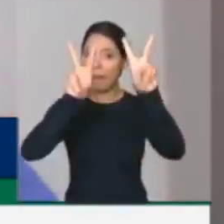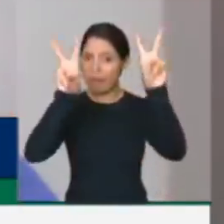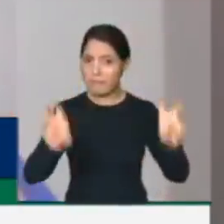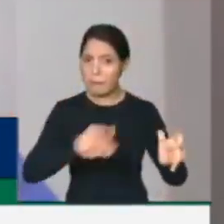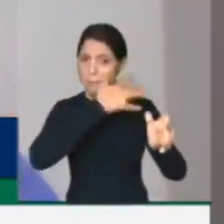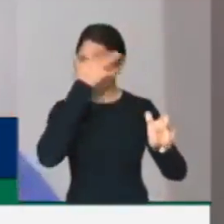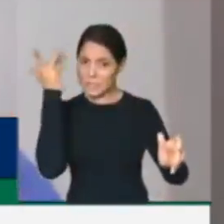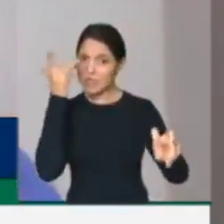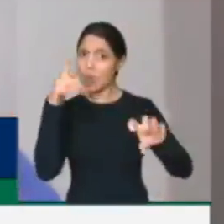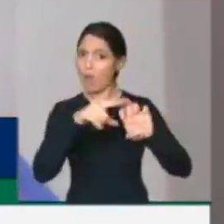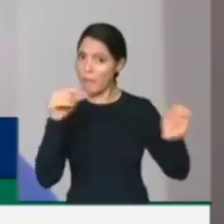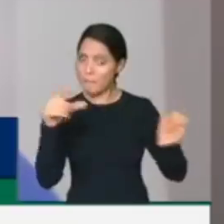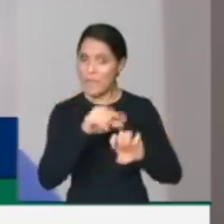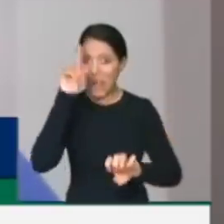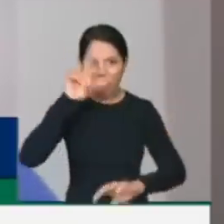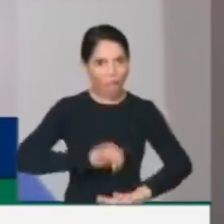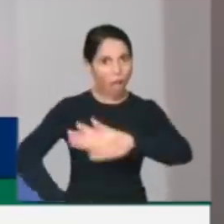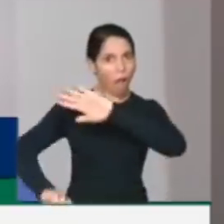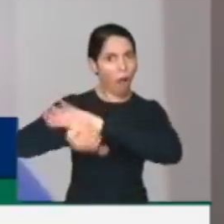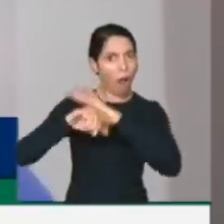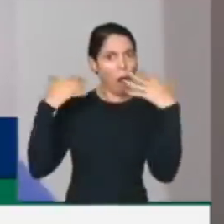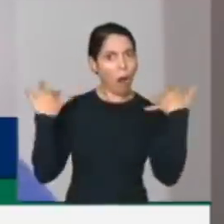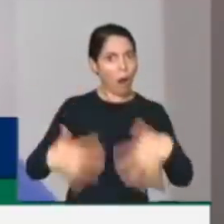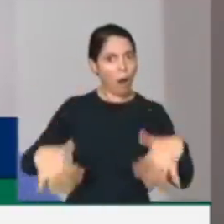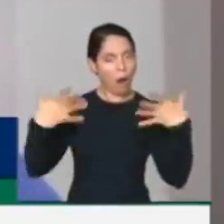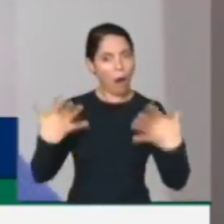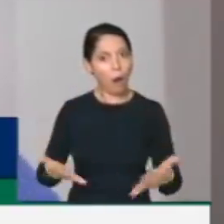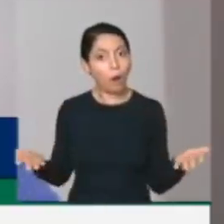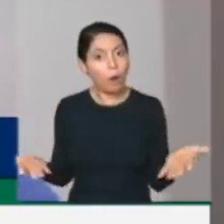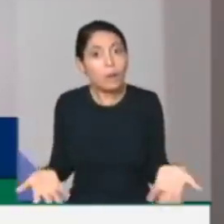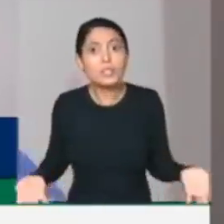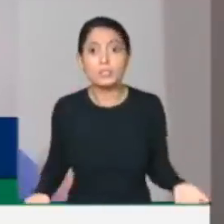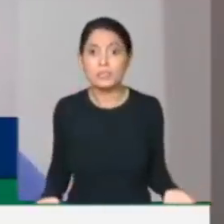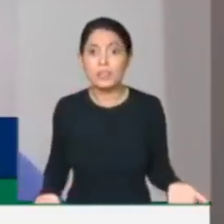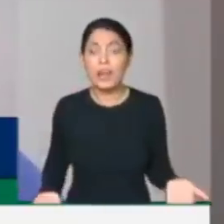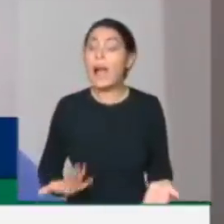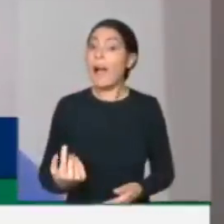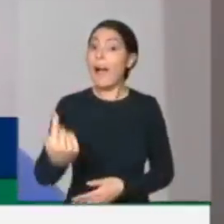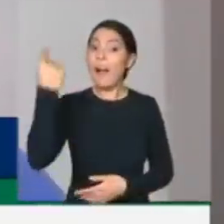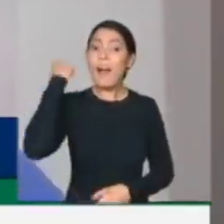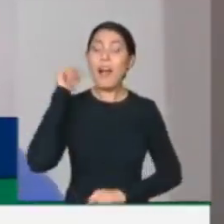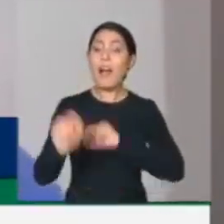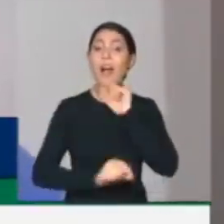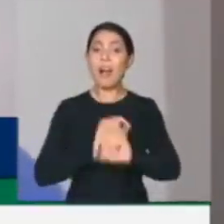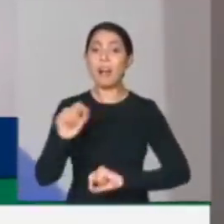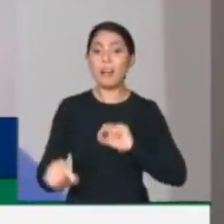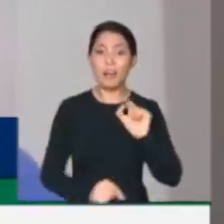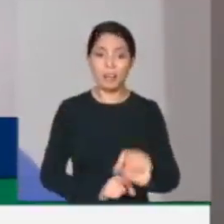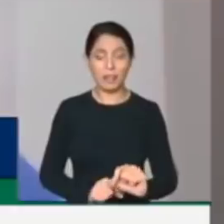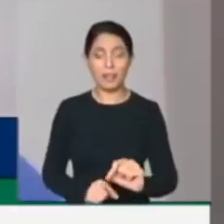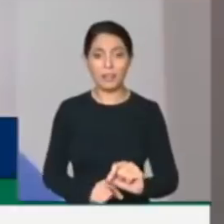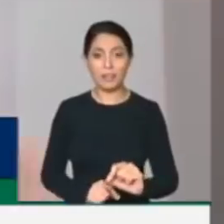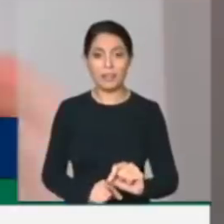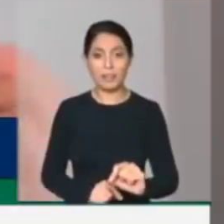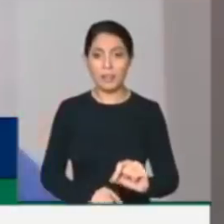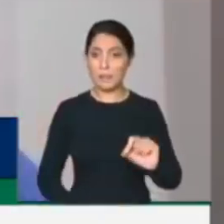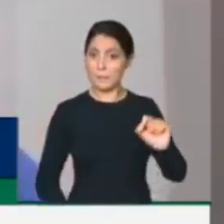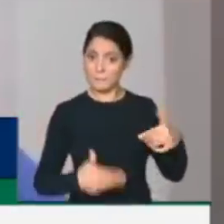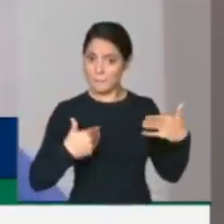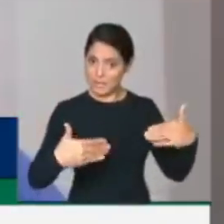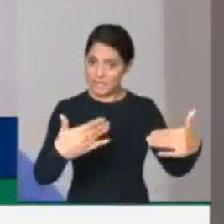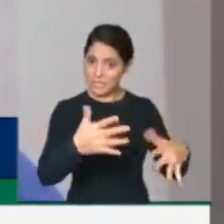empresário como um criminoso. A função do fiscal, antes de punir, antes de buscar arrecadar para o Estado, para o Ministério da Economia, é